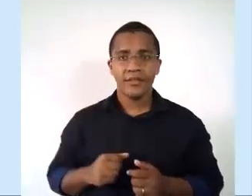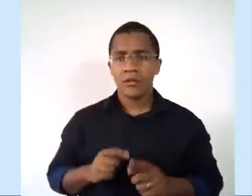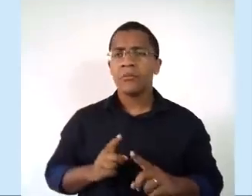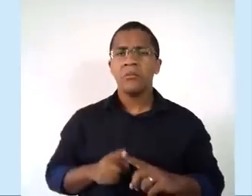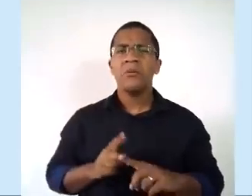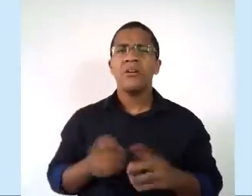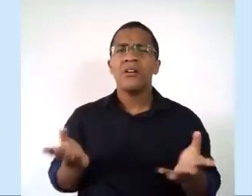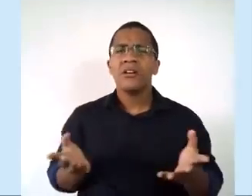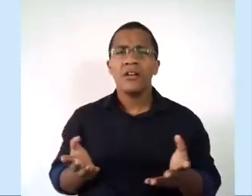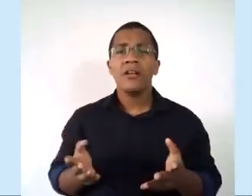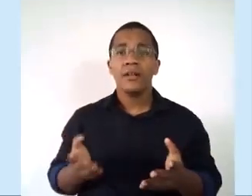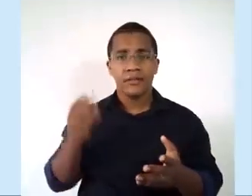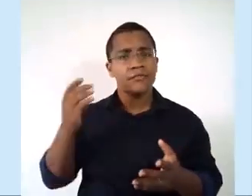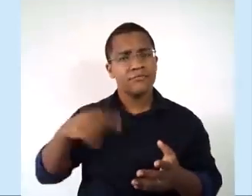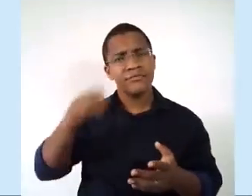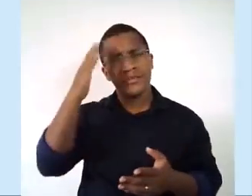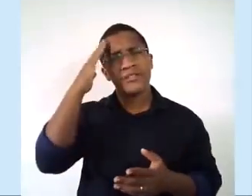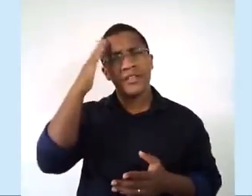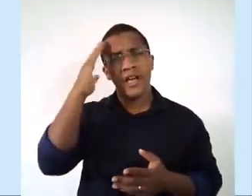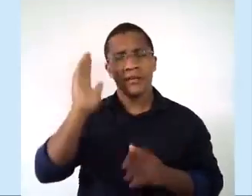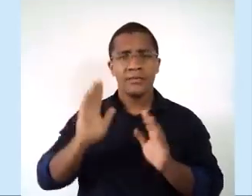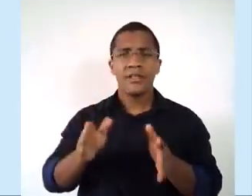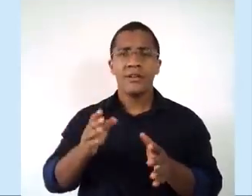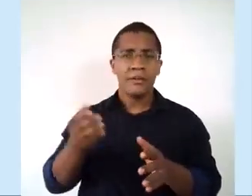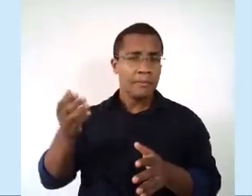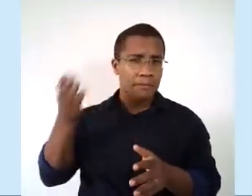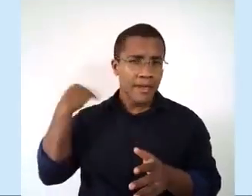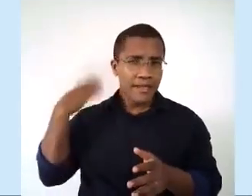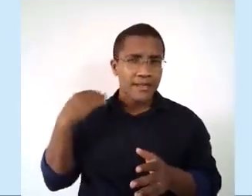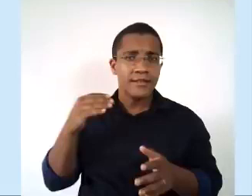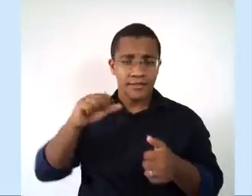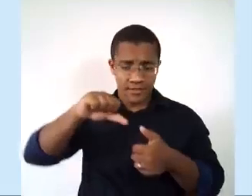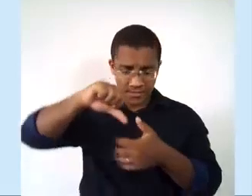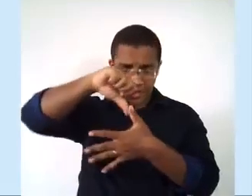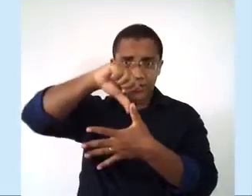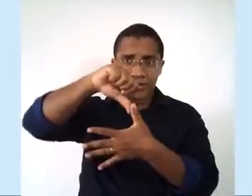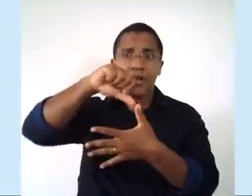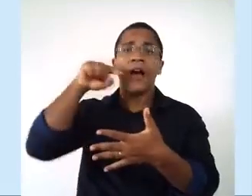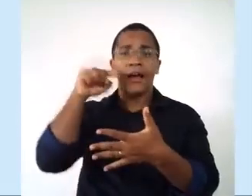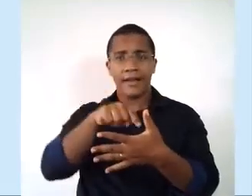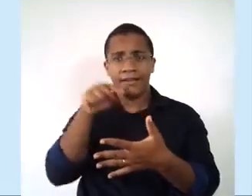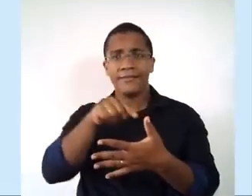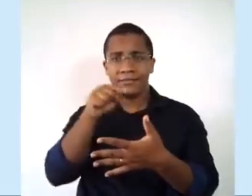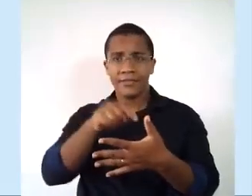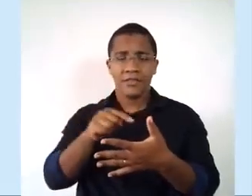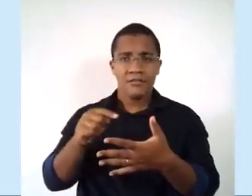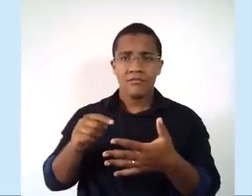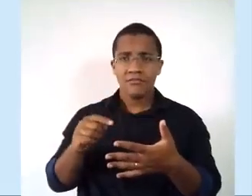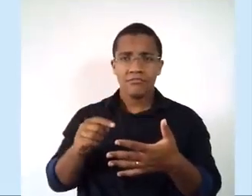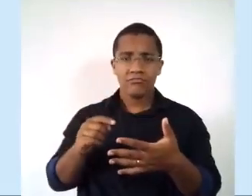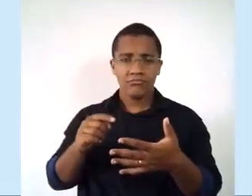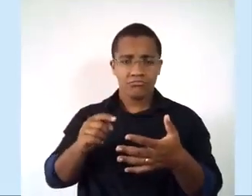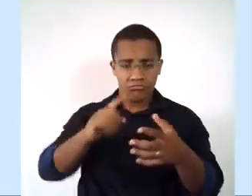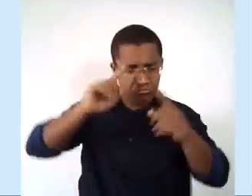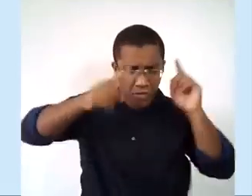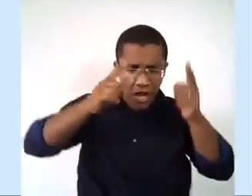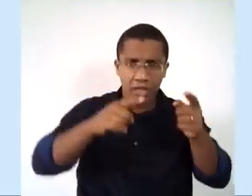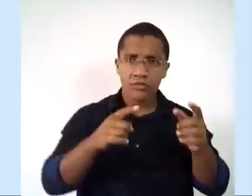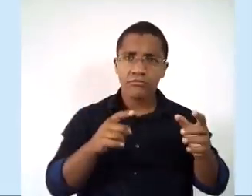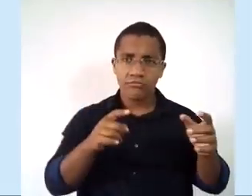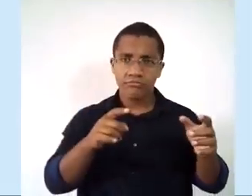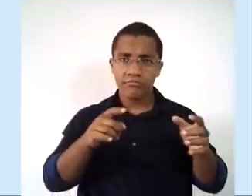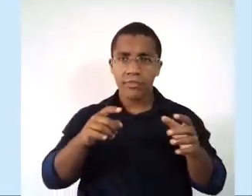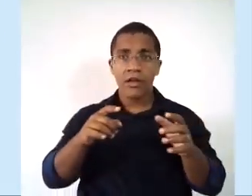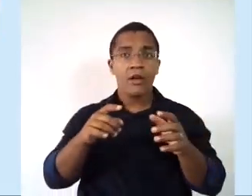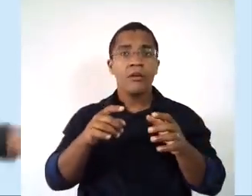e portugueses foram as duas potências que dominaram a América do Sul, tá? Então, os espanhóis dominaram a